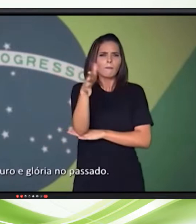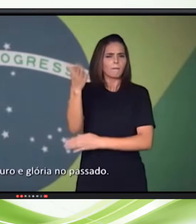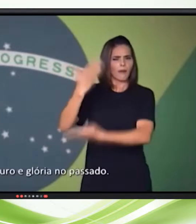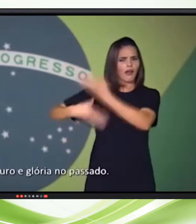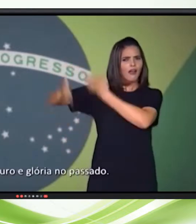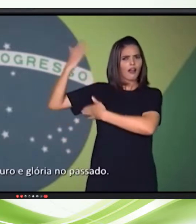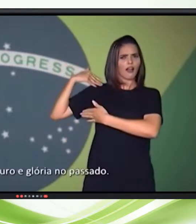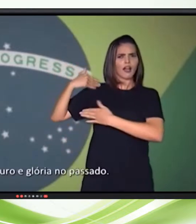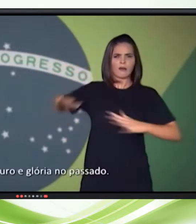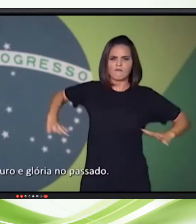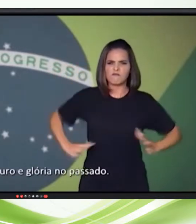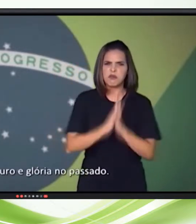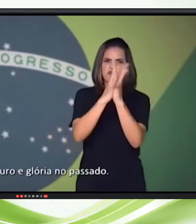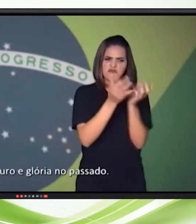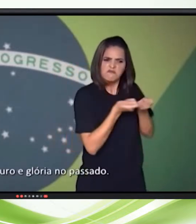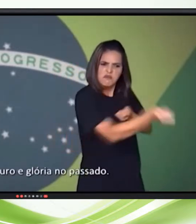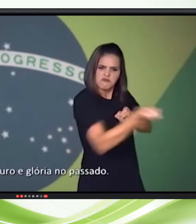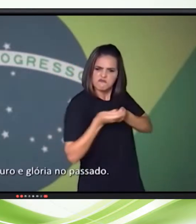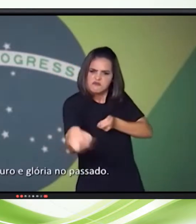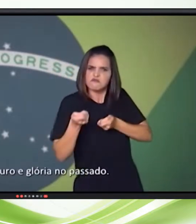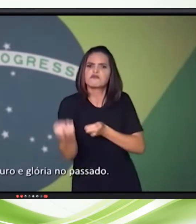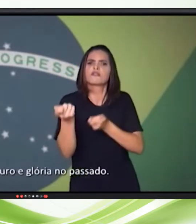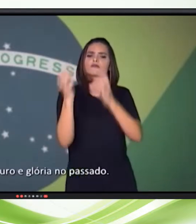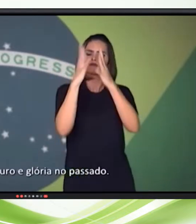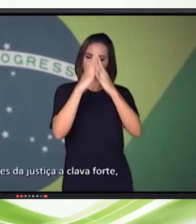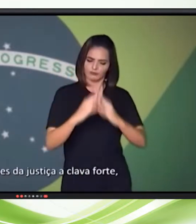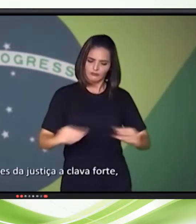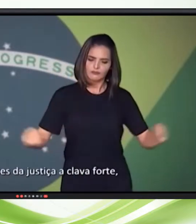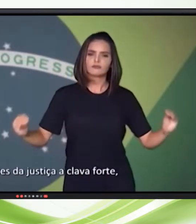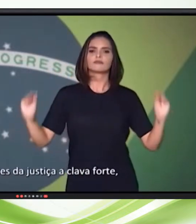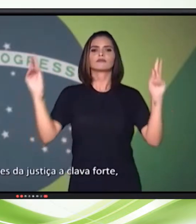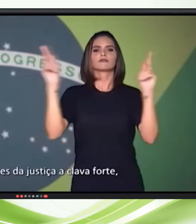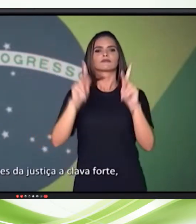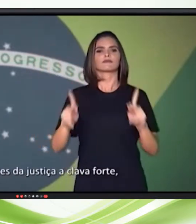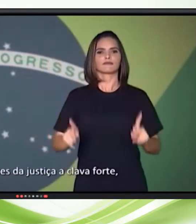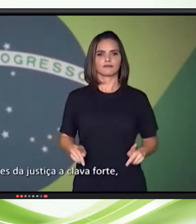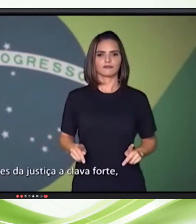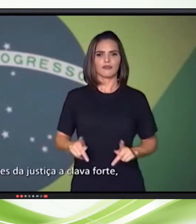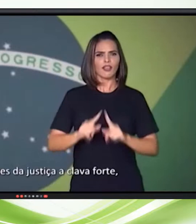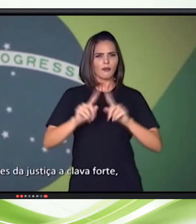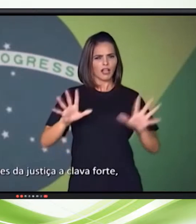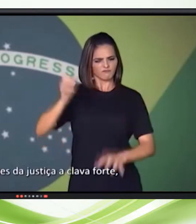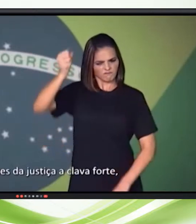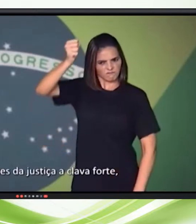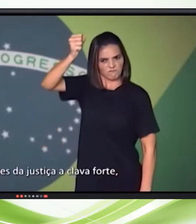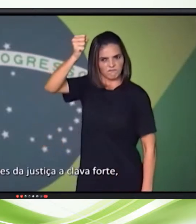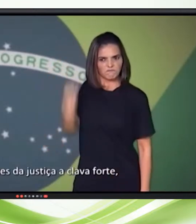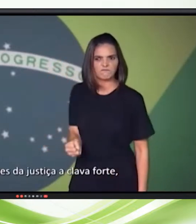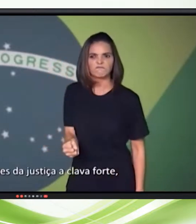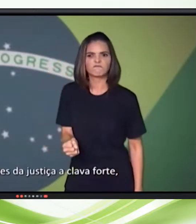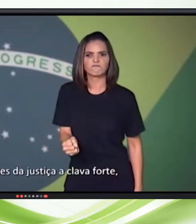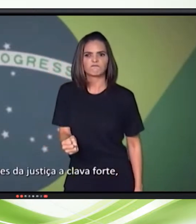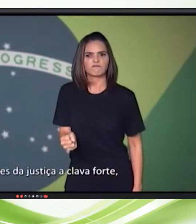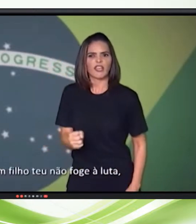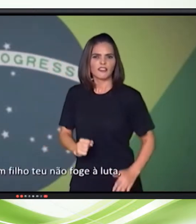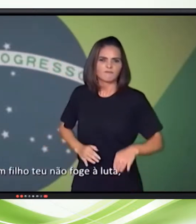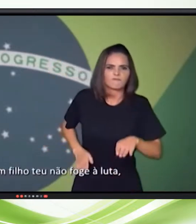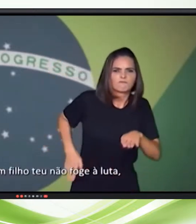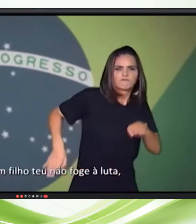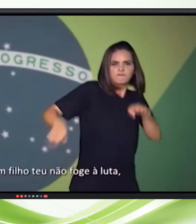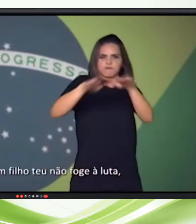como por glória do passado Mas se a vida da justiça está tão forte